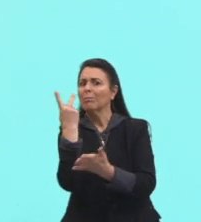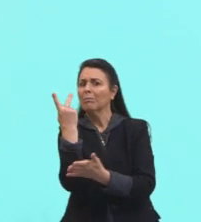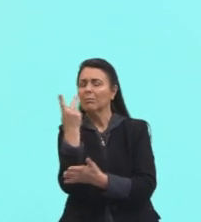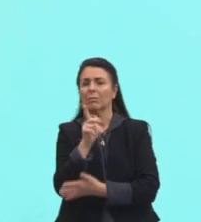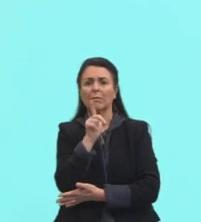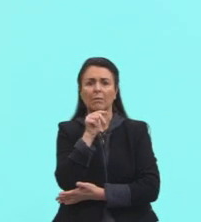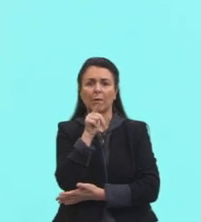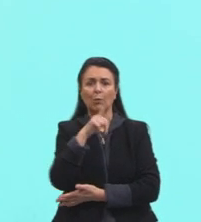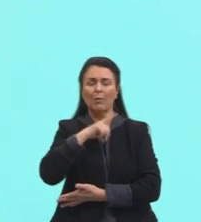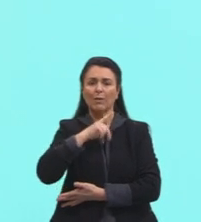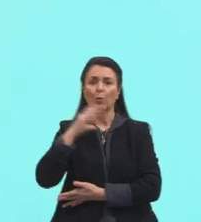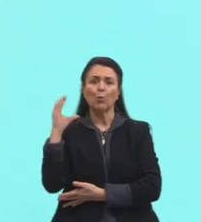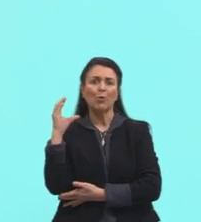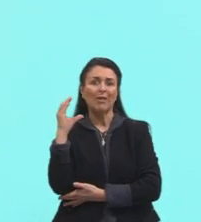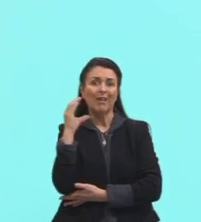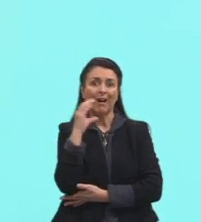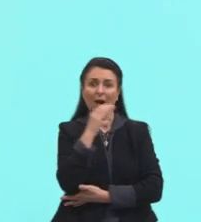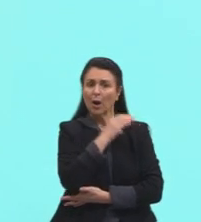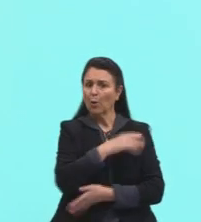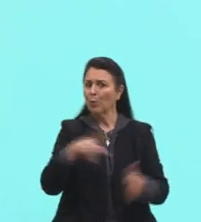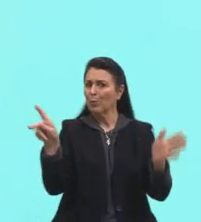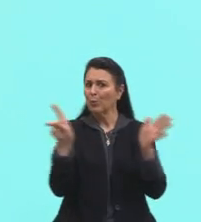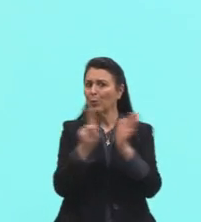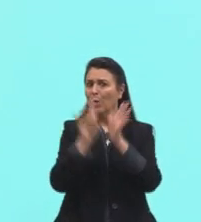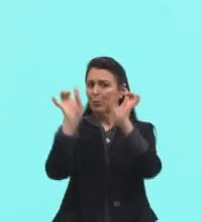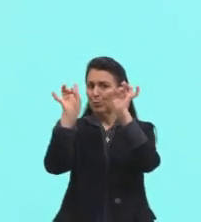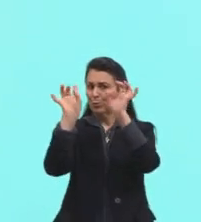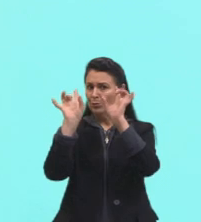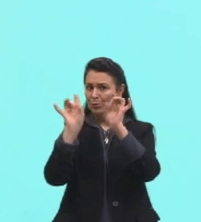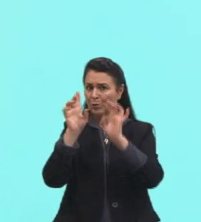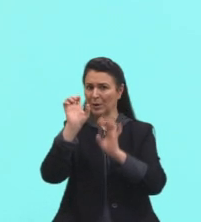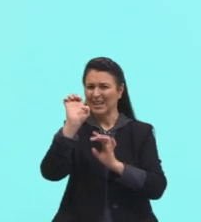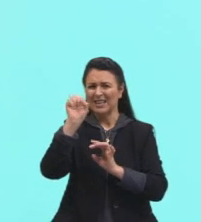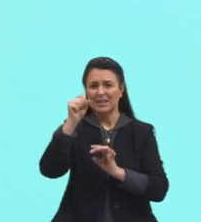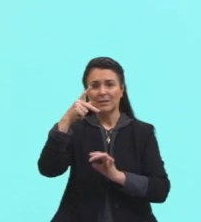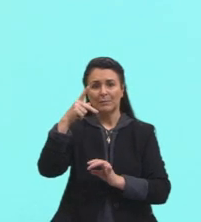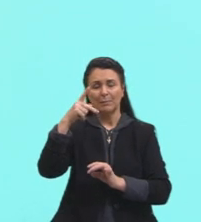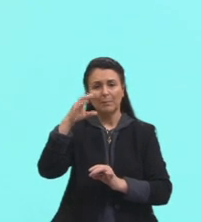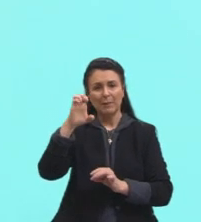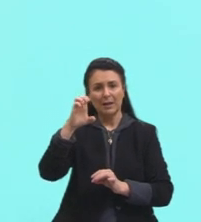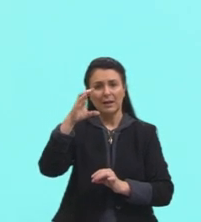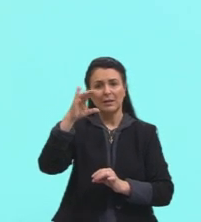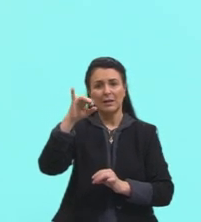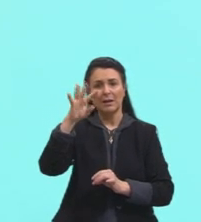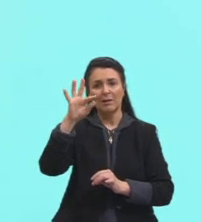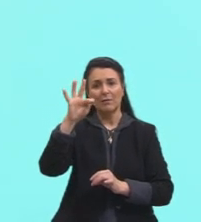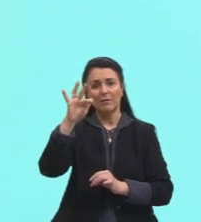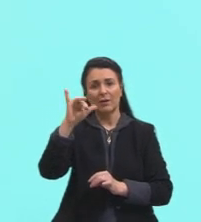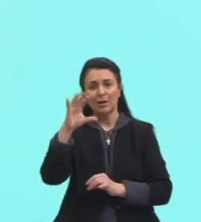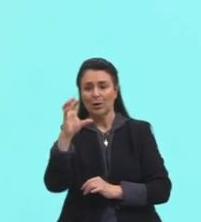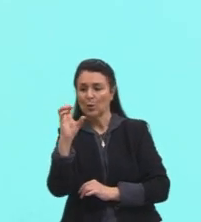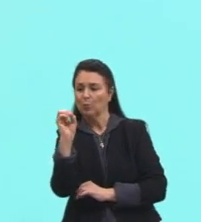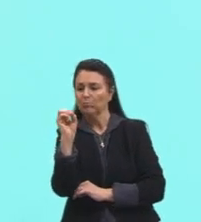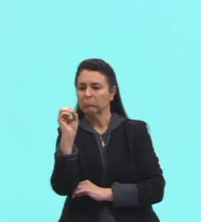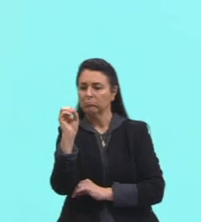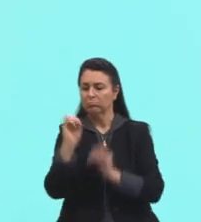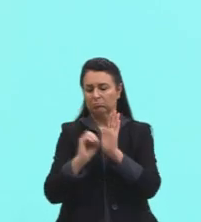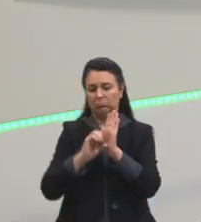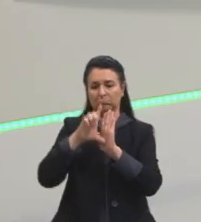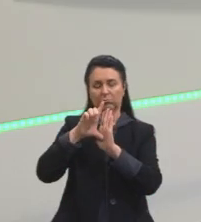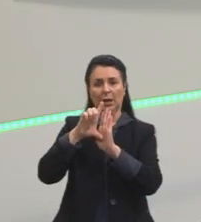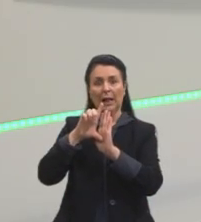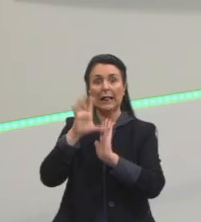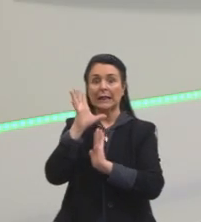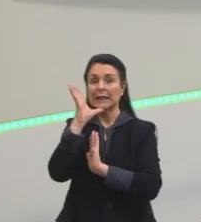um calor específico alto, o que isso quer dizer, professor, calor específico alto? Ela demora muito tempo pra esquentar,